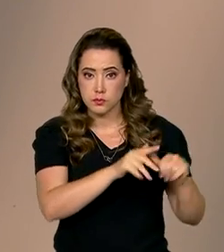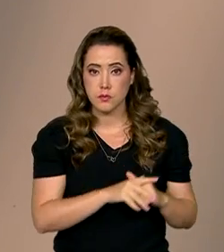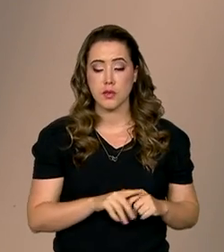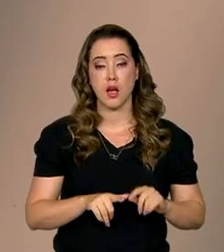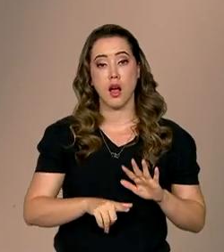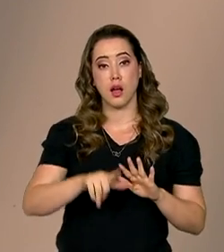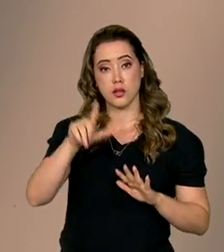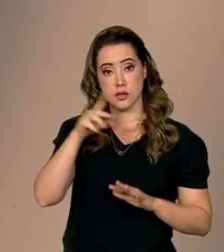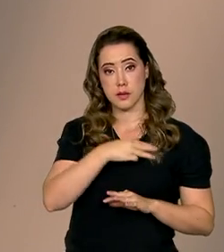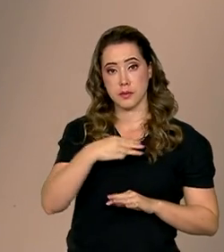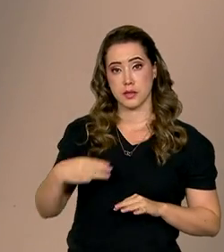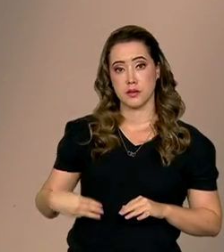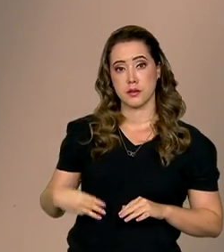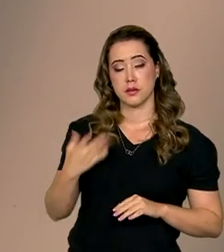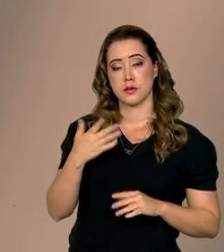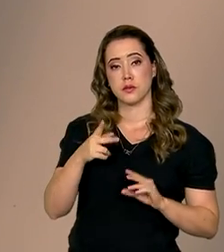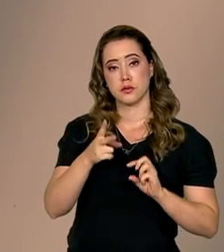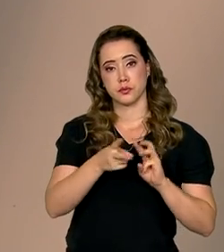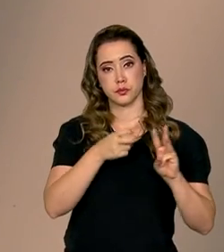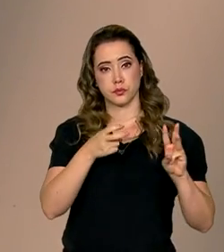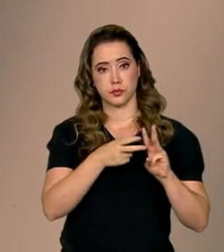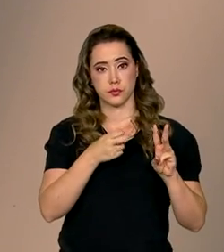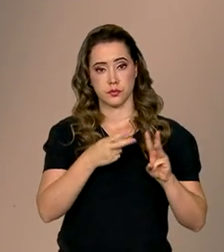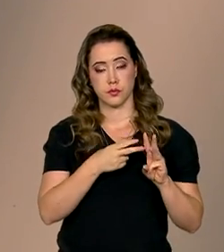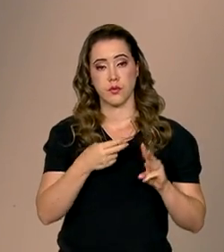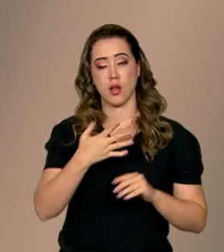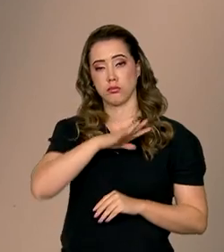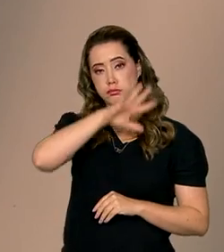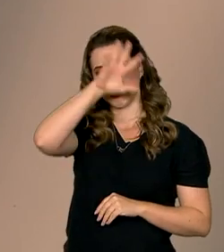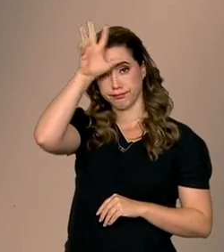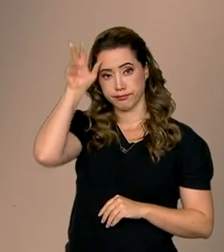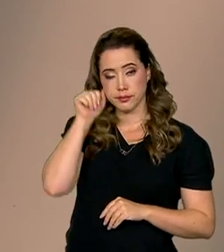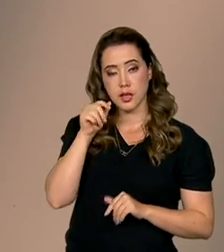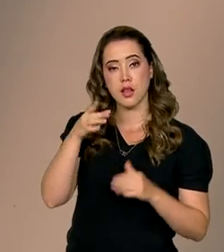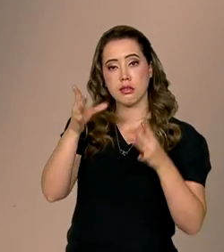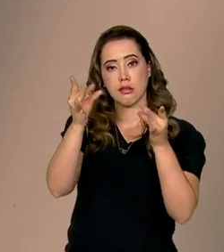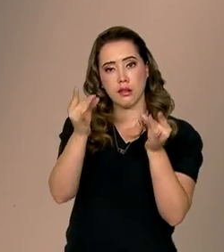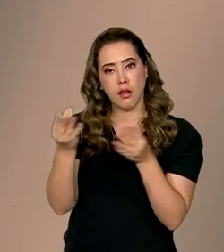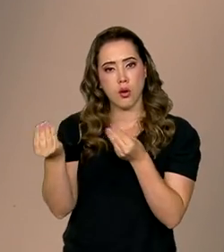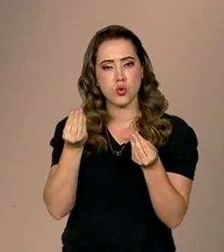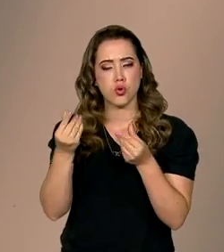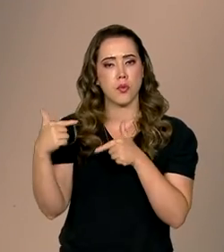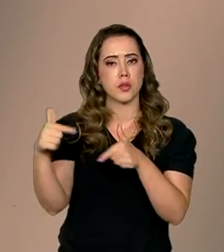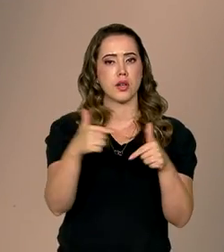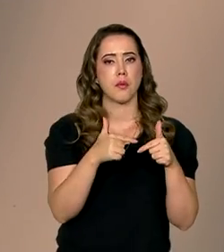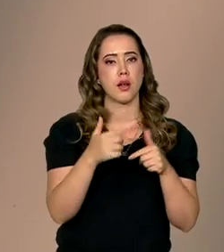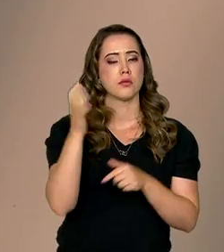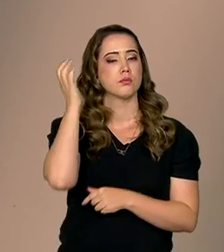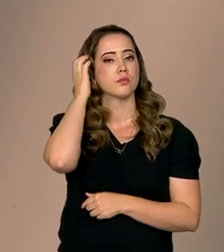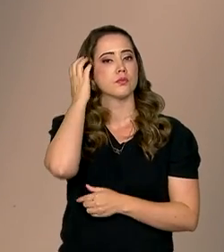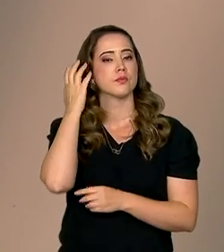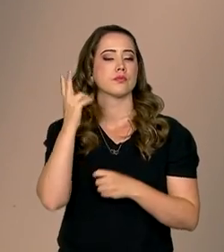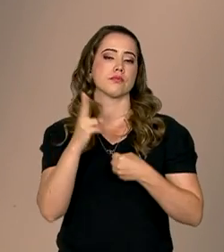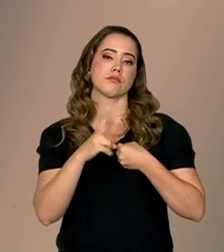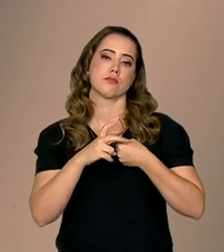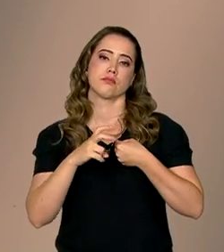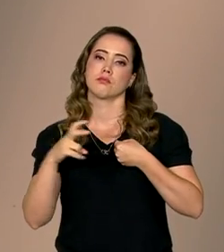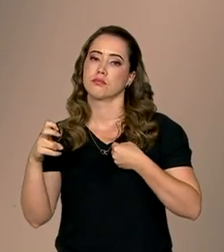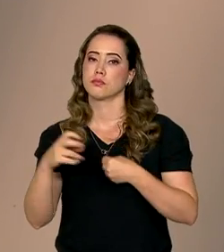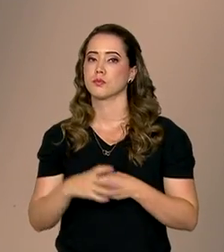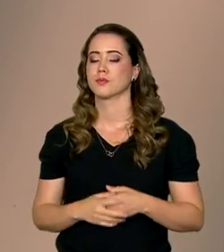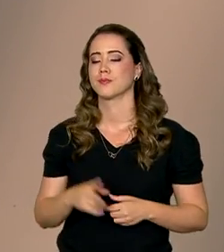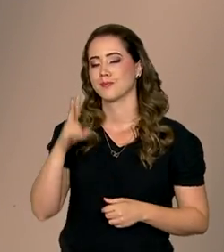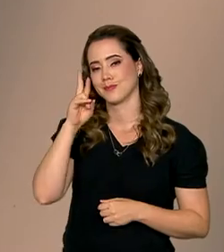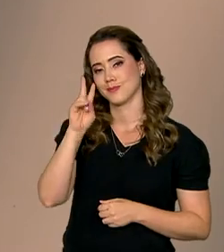Mais cedo, a ministra dos povos indígenas, Sônia Guajajara, deu detalhes da operação ao programa de rádio A Voz do Brasil.